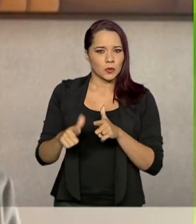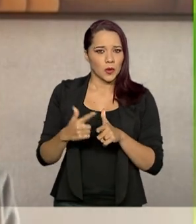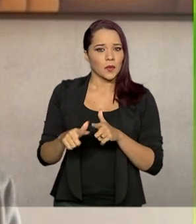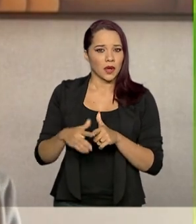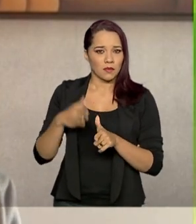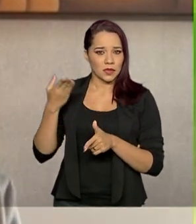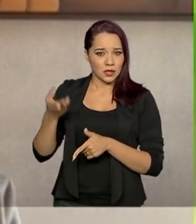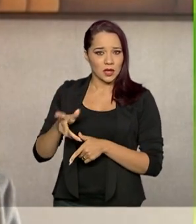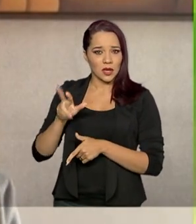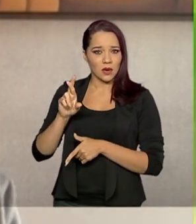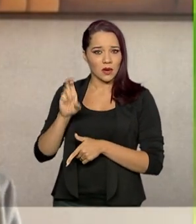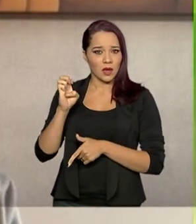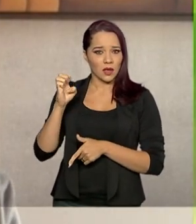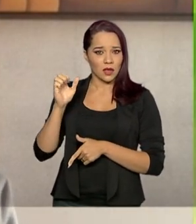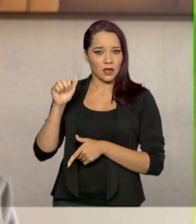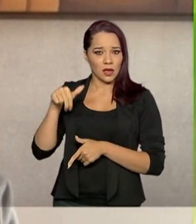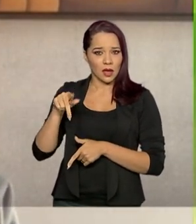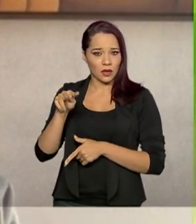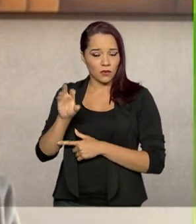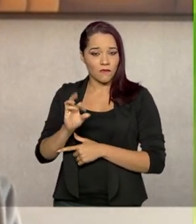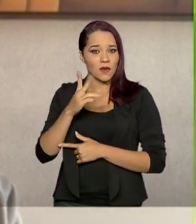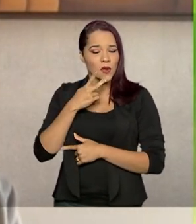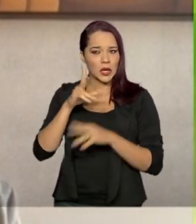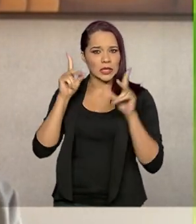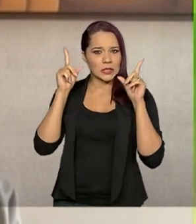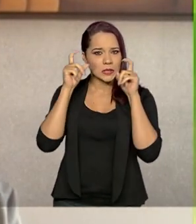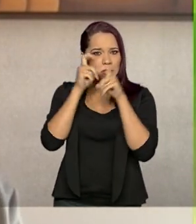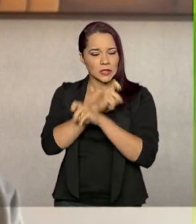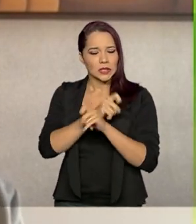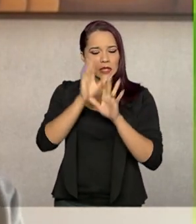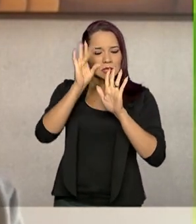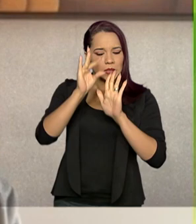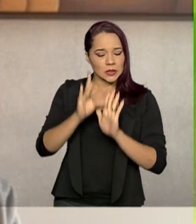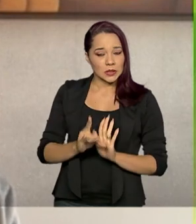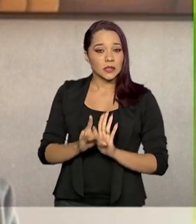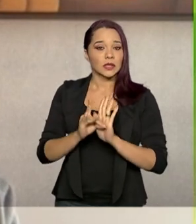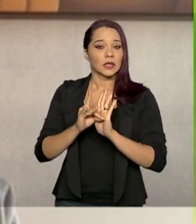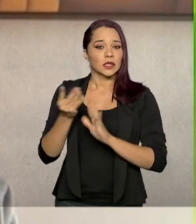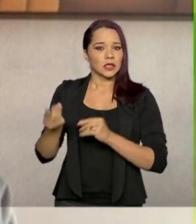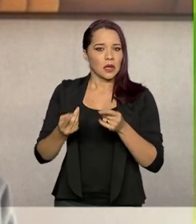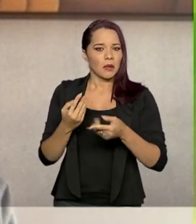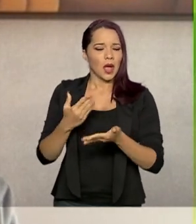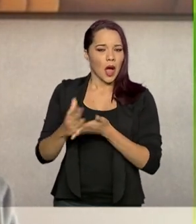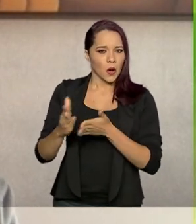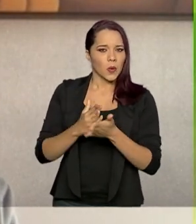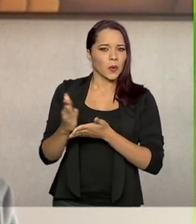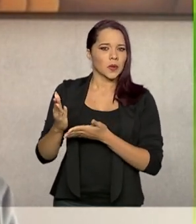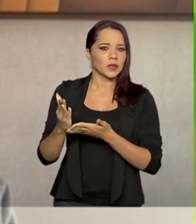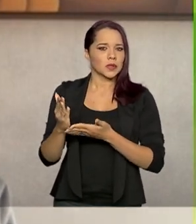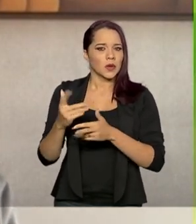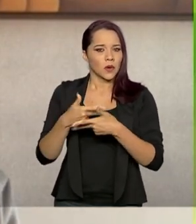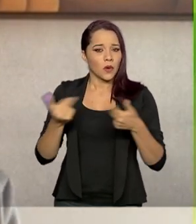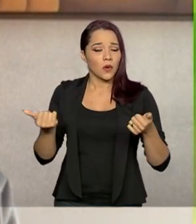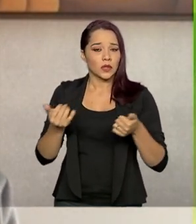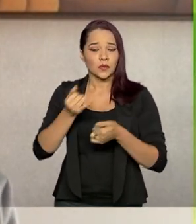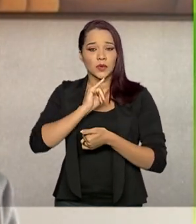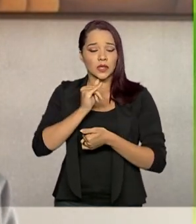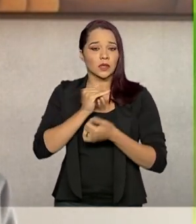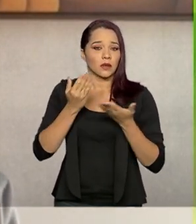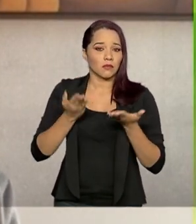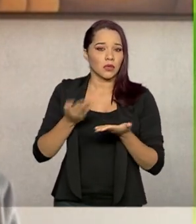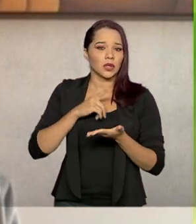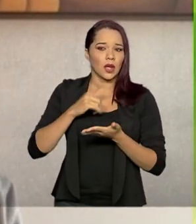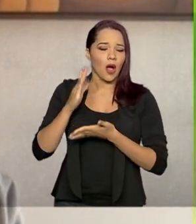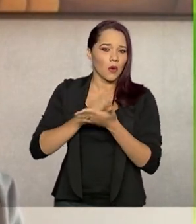o Renato corretamente menciona, de complexidade, eventualmente sobreposição de incidências, como de fato nós temos em